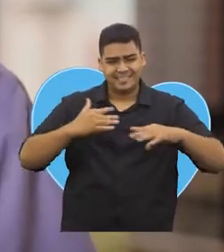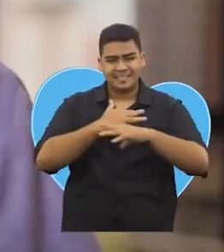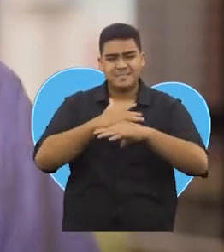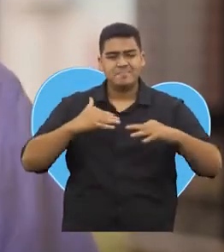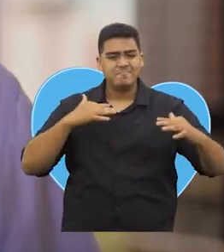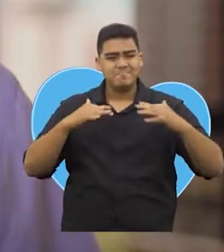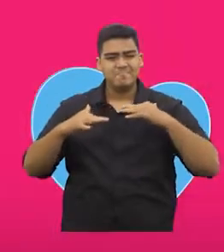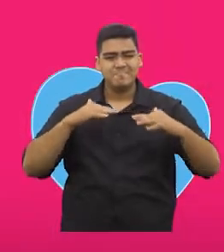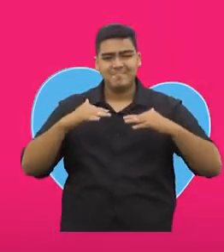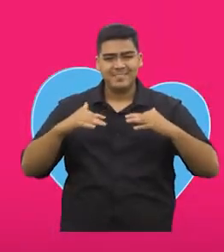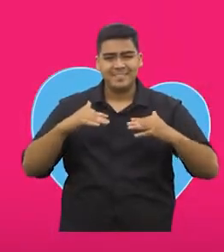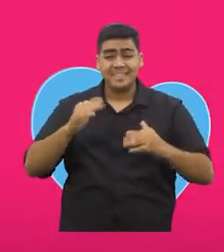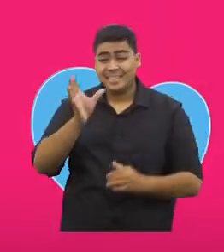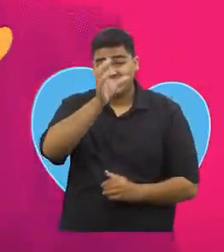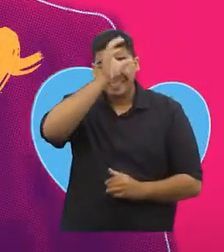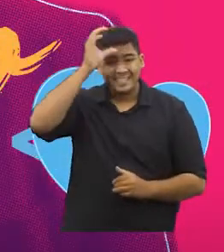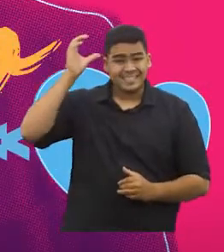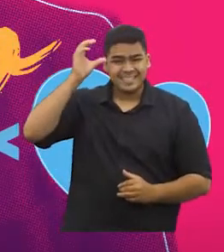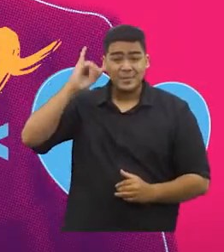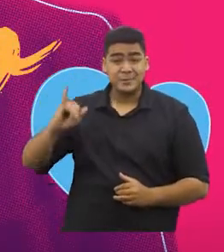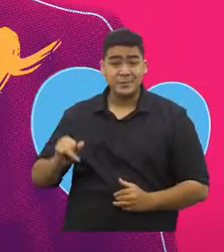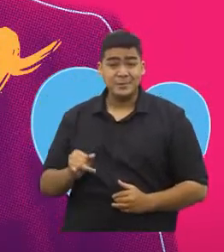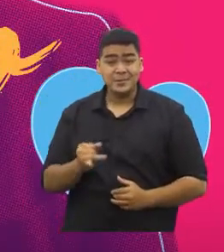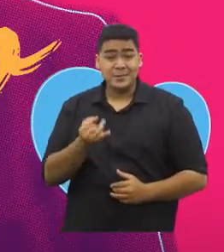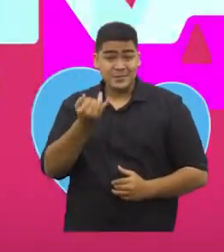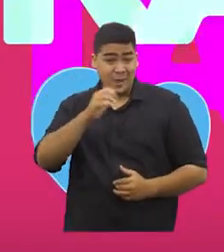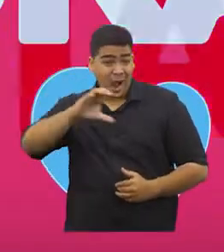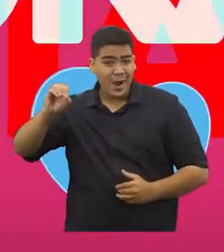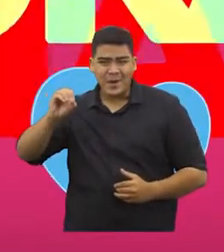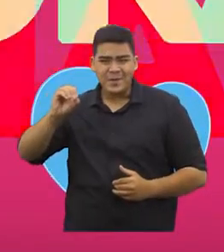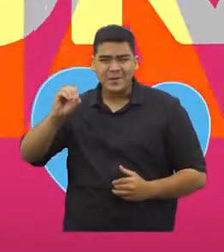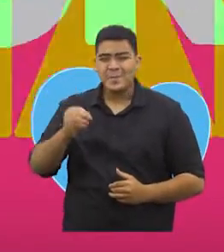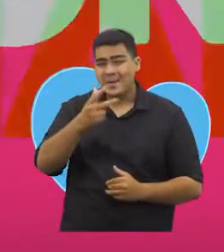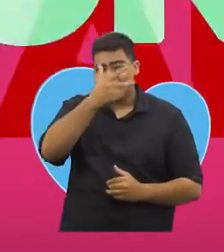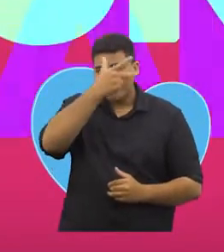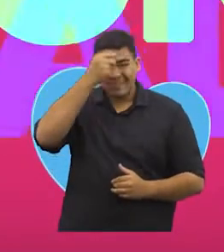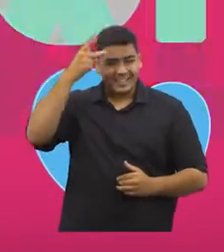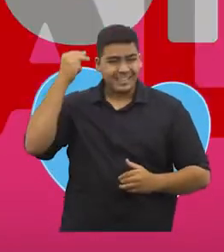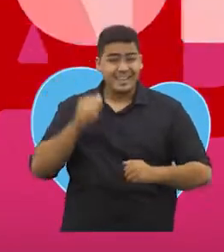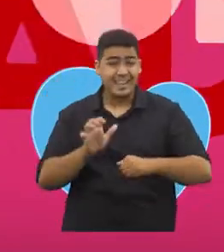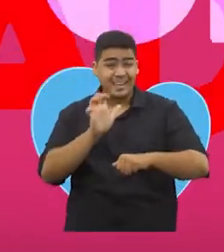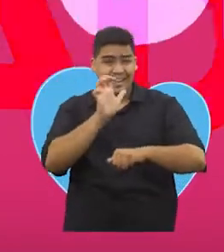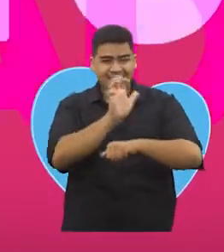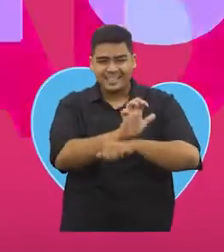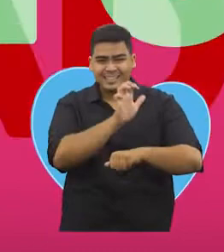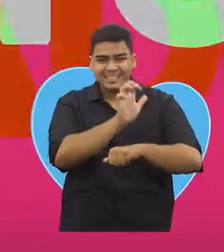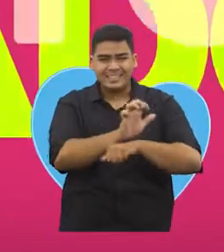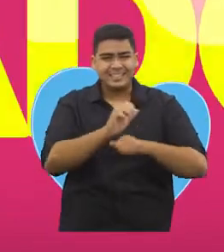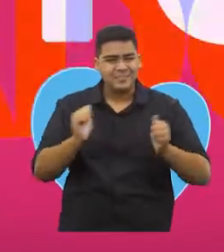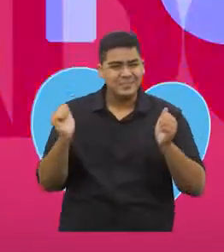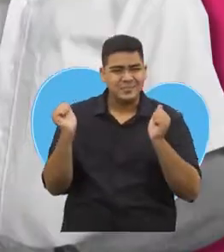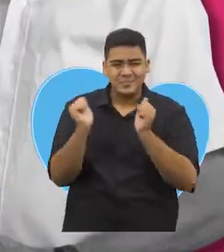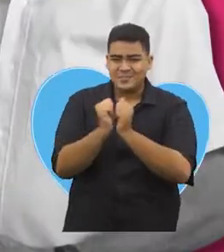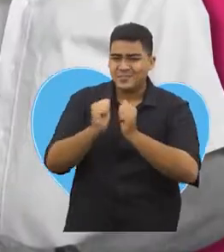a mobilidade humana. Cícero e João, Prefeitura e Estado,